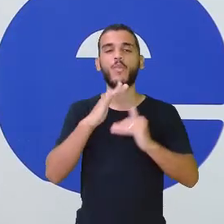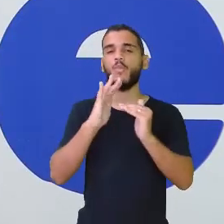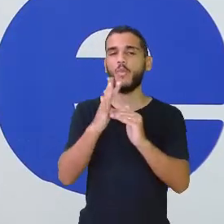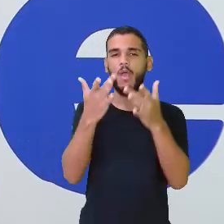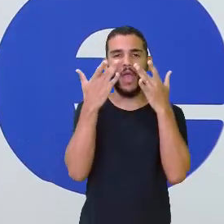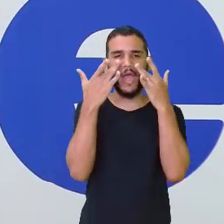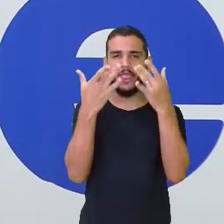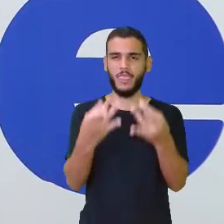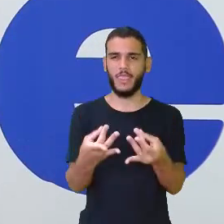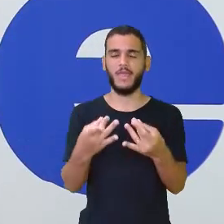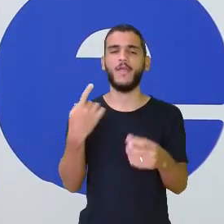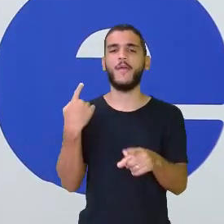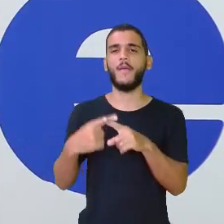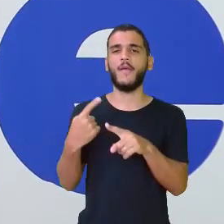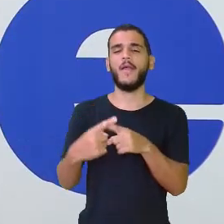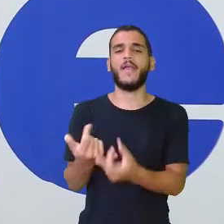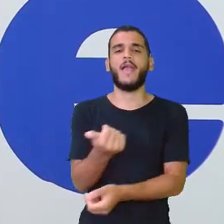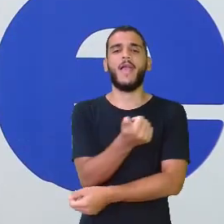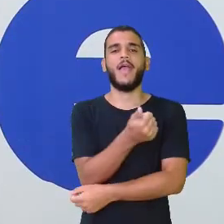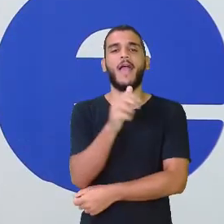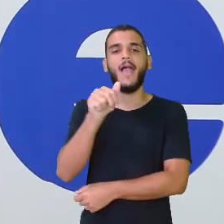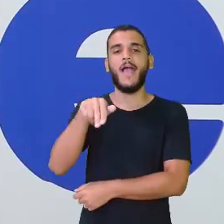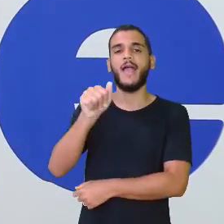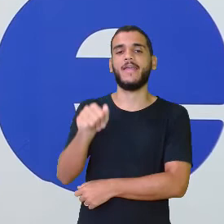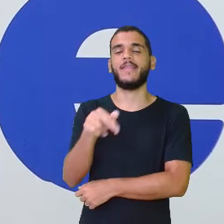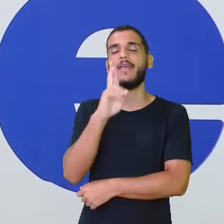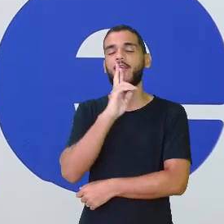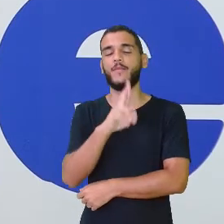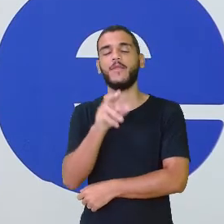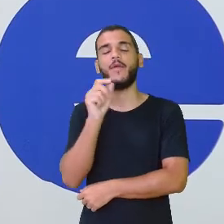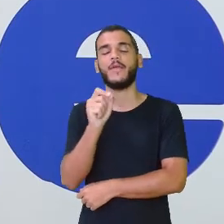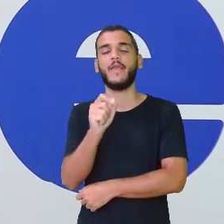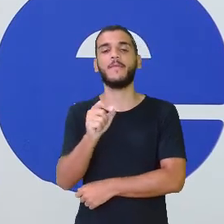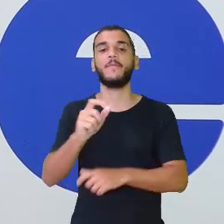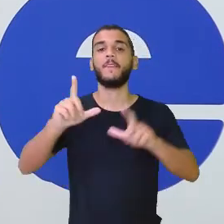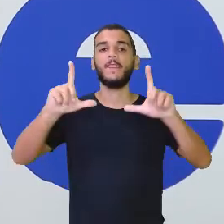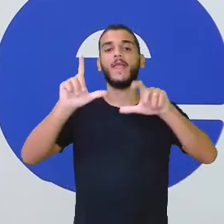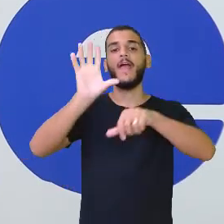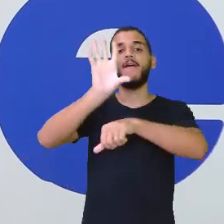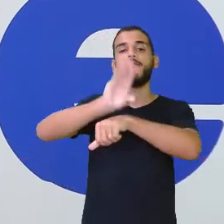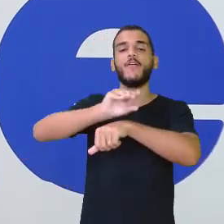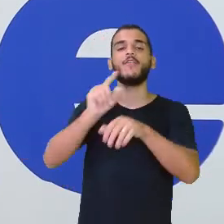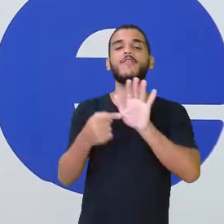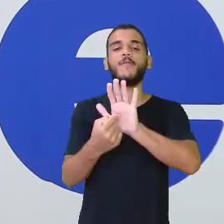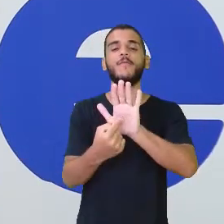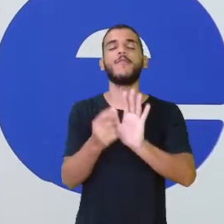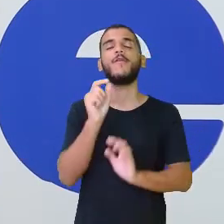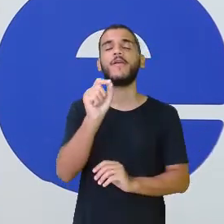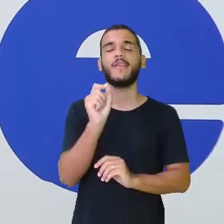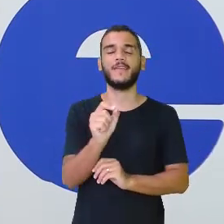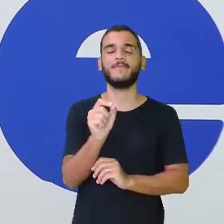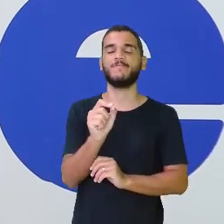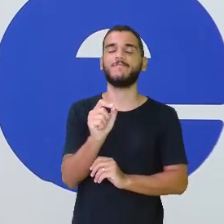citou aqui que, na foto, achei bem interessante que ela citou aí. Ah, é